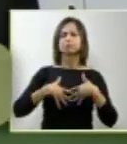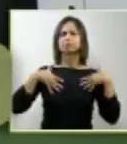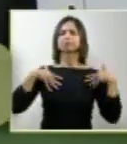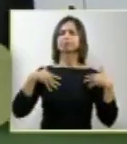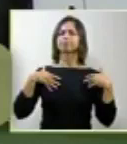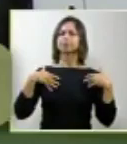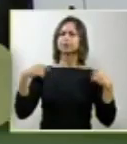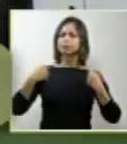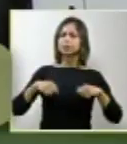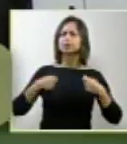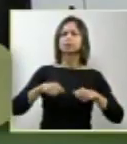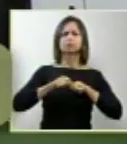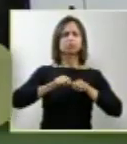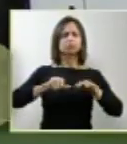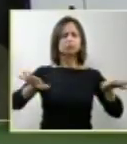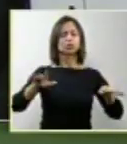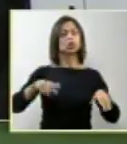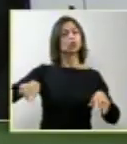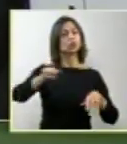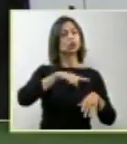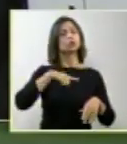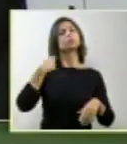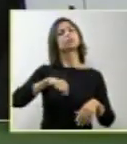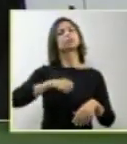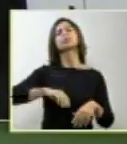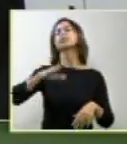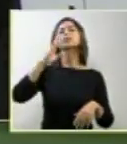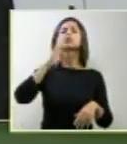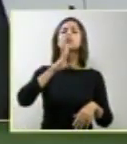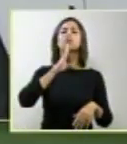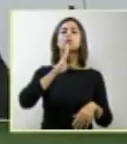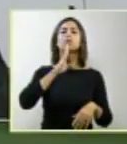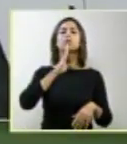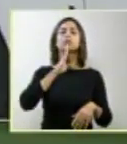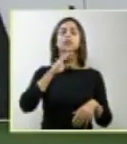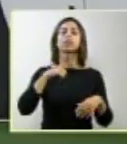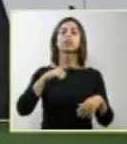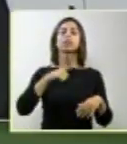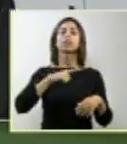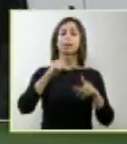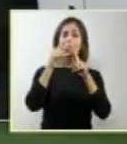a referência à saúde 50 vezes.